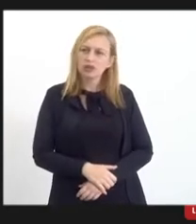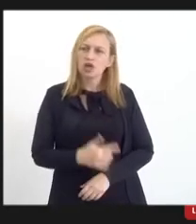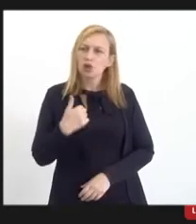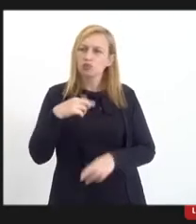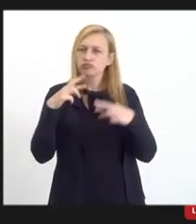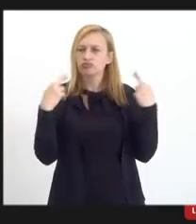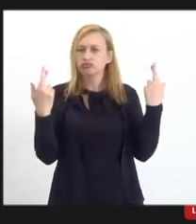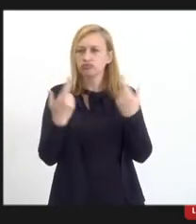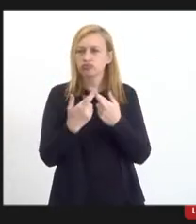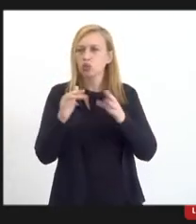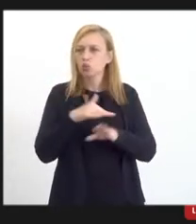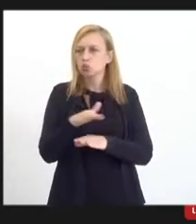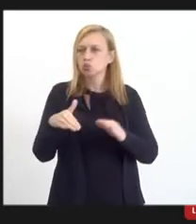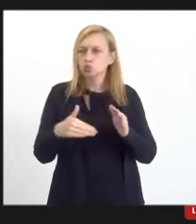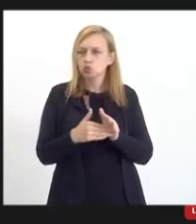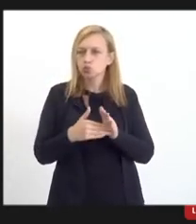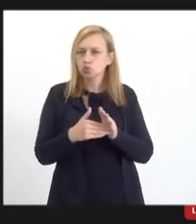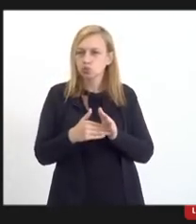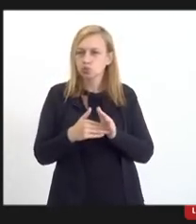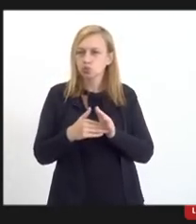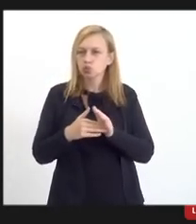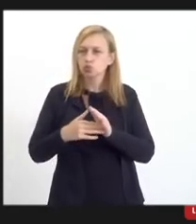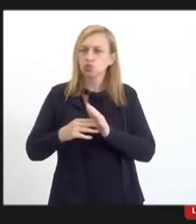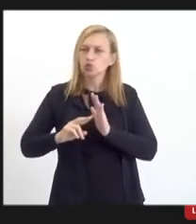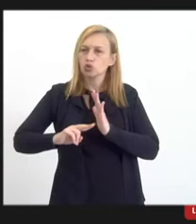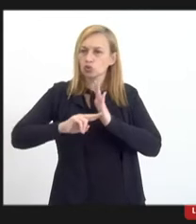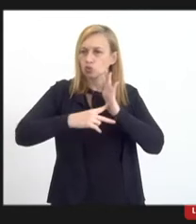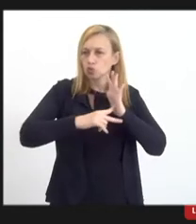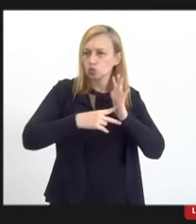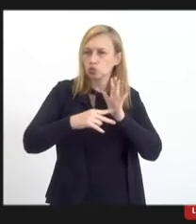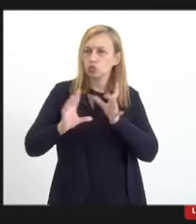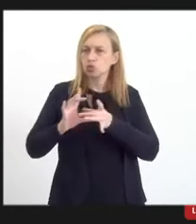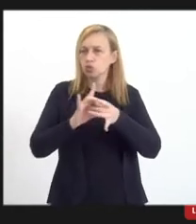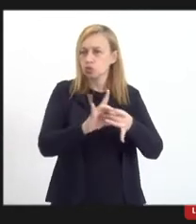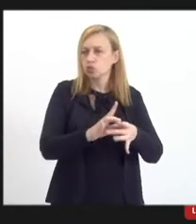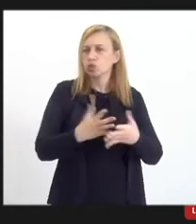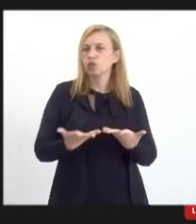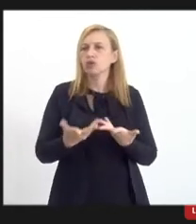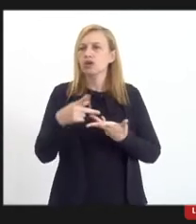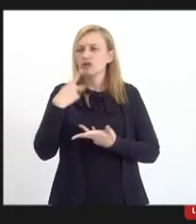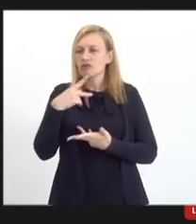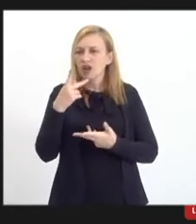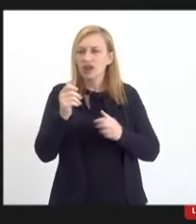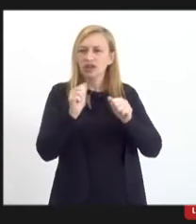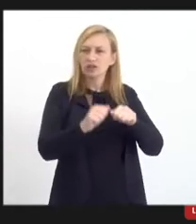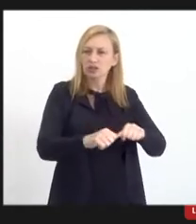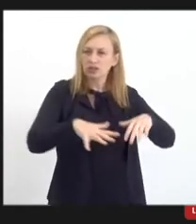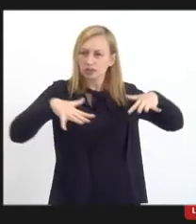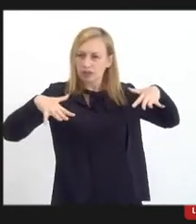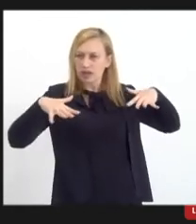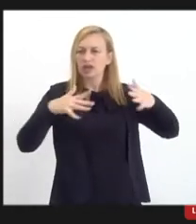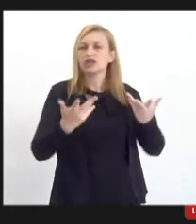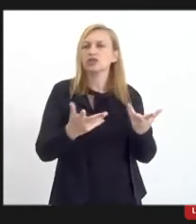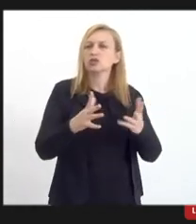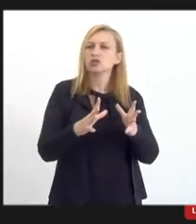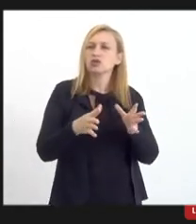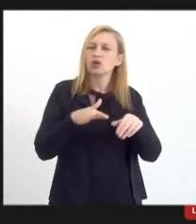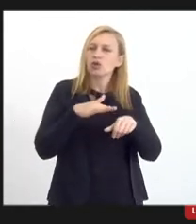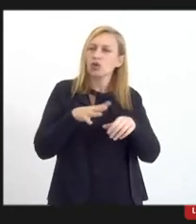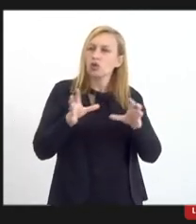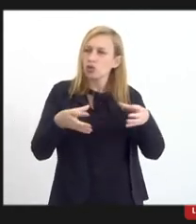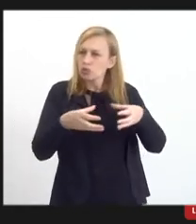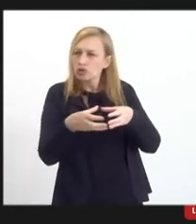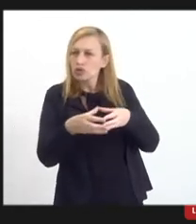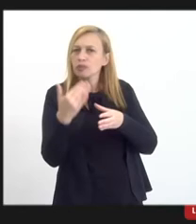reunião com todos os meus associados no sindicato, falei da nossa reação, da nossa assembleia, da nossa comissão e